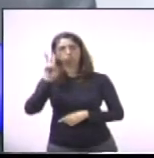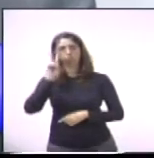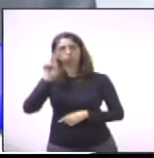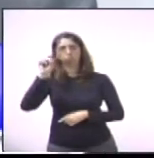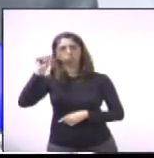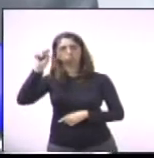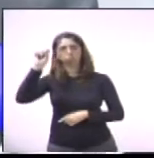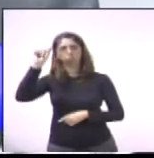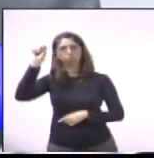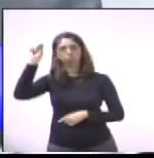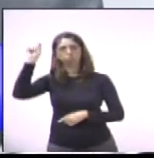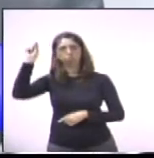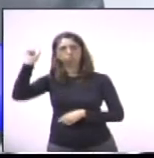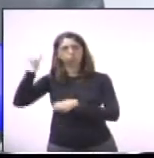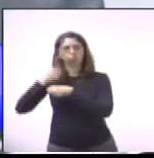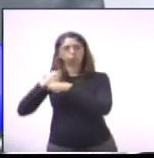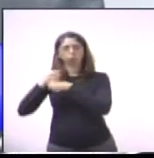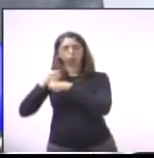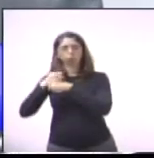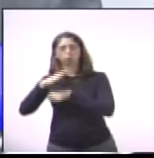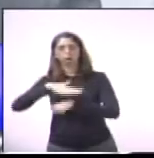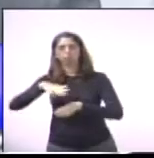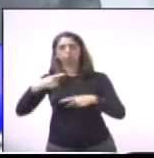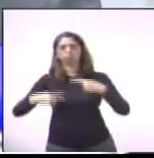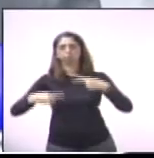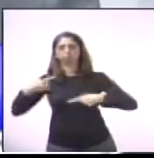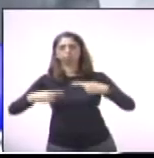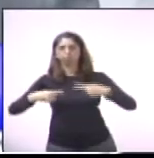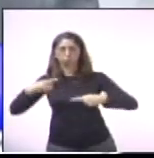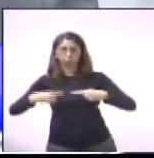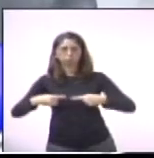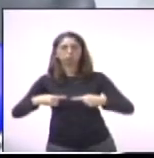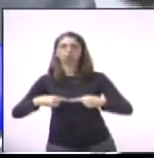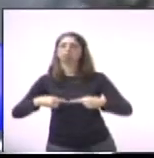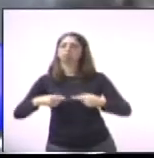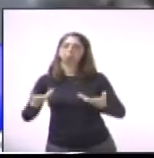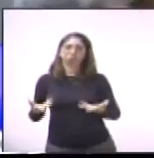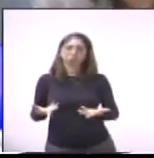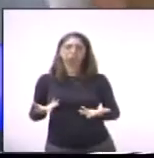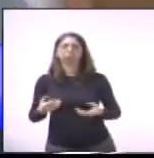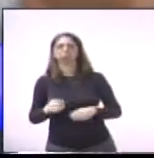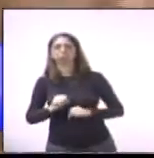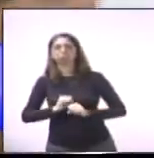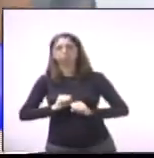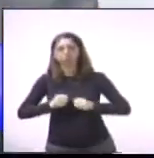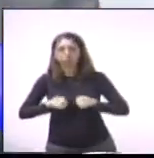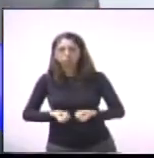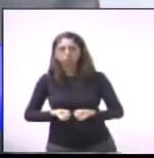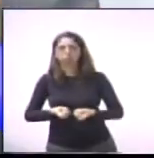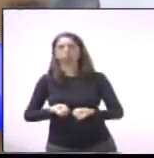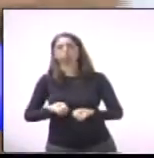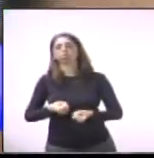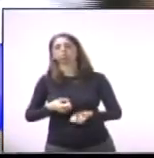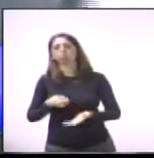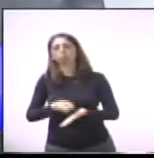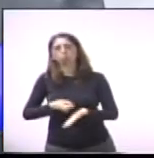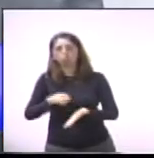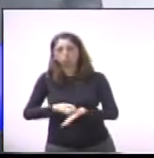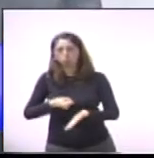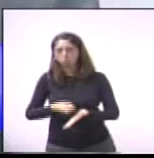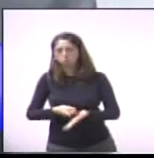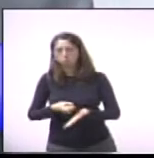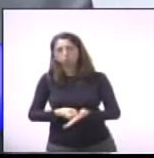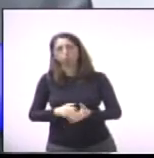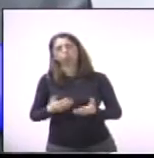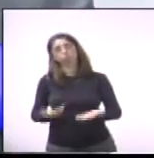no setor político. Então, que a família encontre o amparo necessário